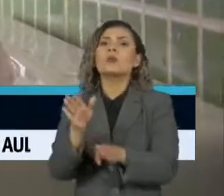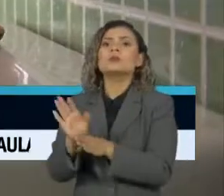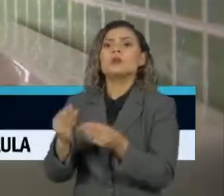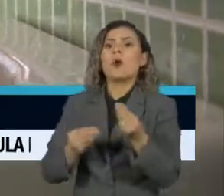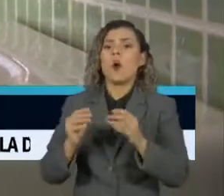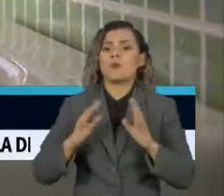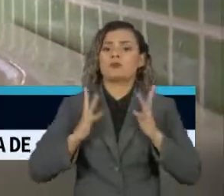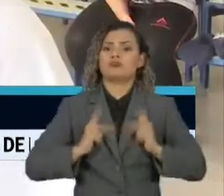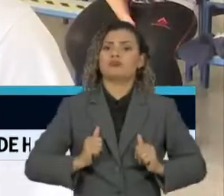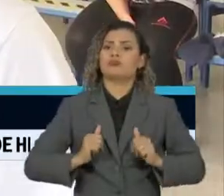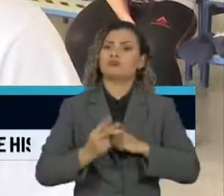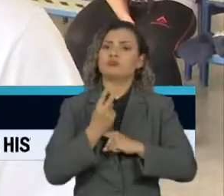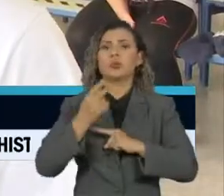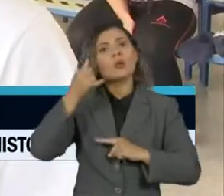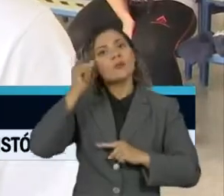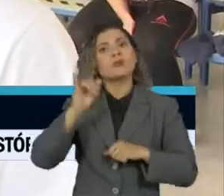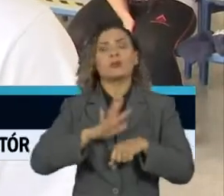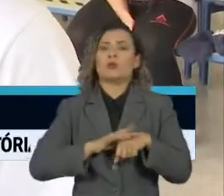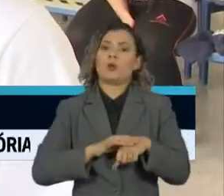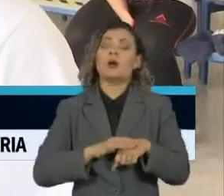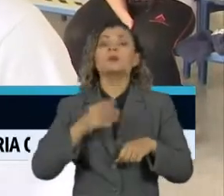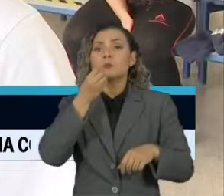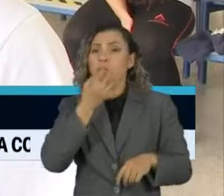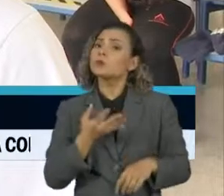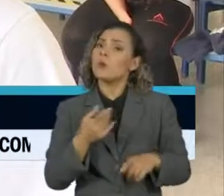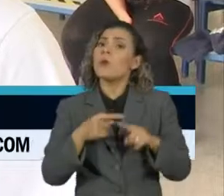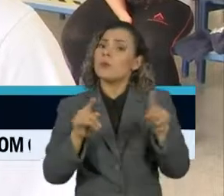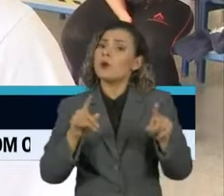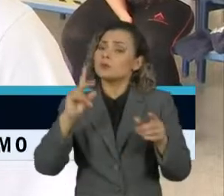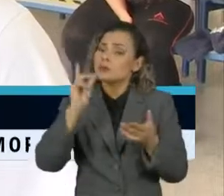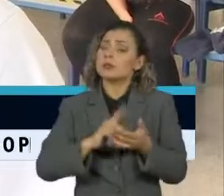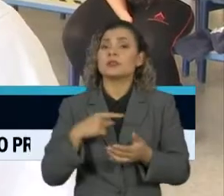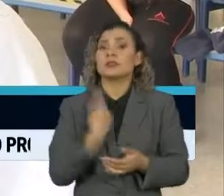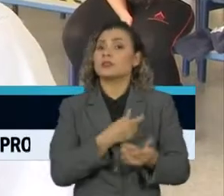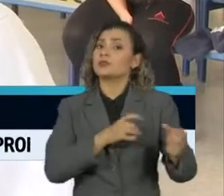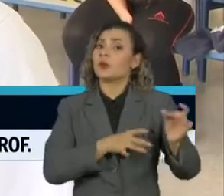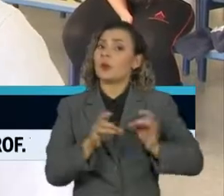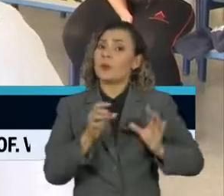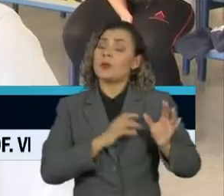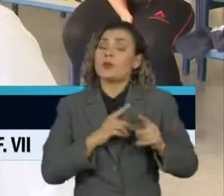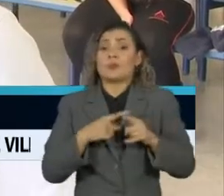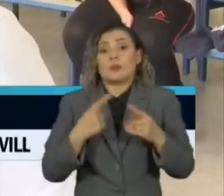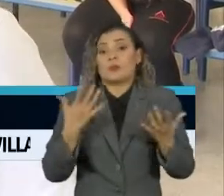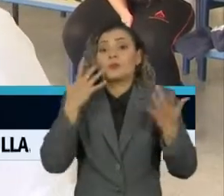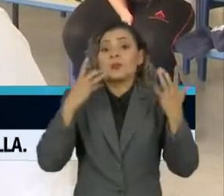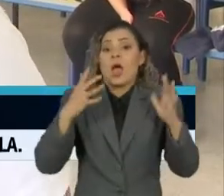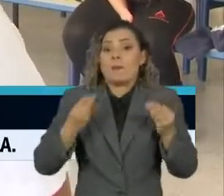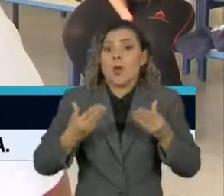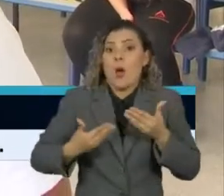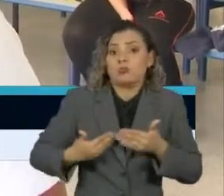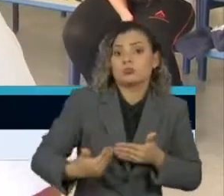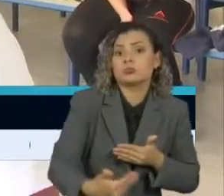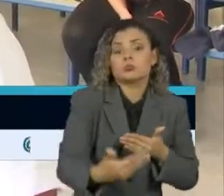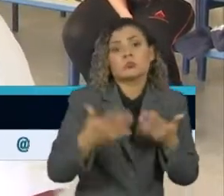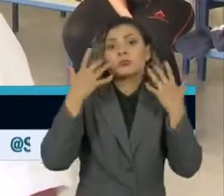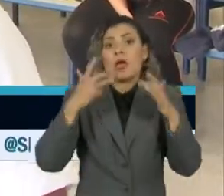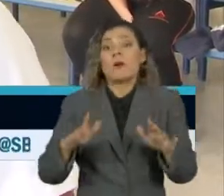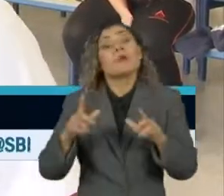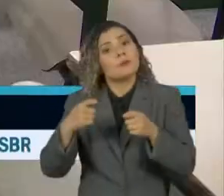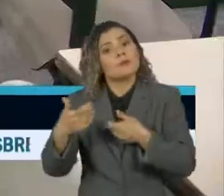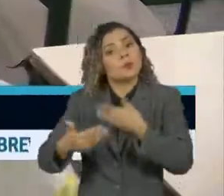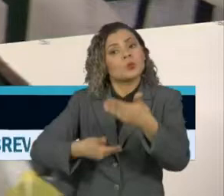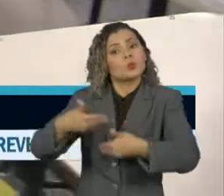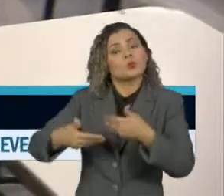prevenção à doença. É muito bom, né? Mas a gente ainda tem um pouco de medo, por conta que não sabe como está, aí tem que tomar os